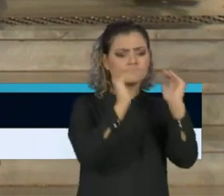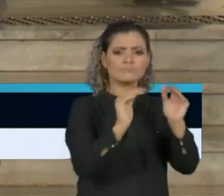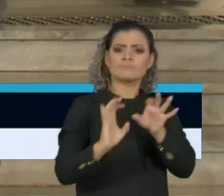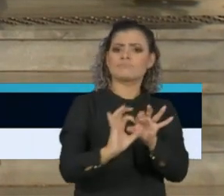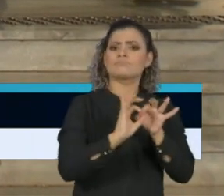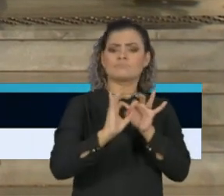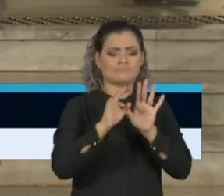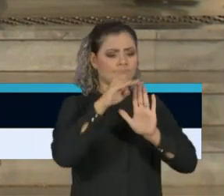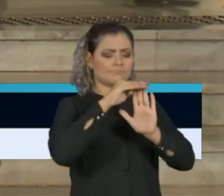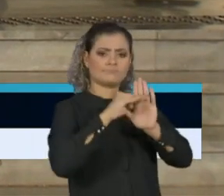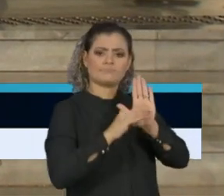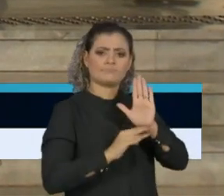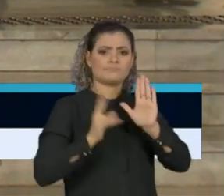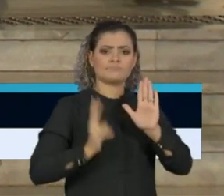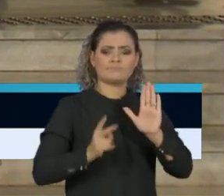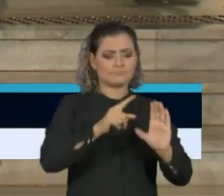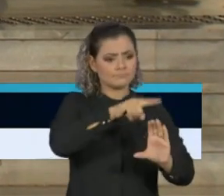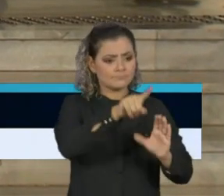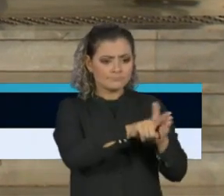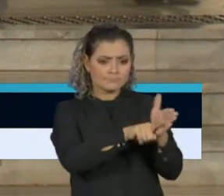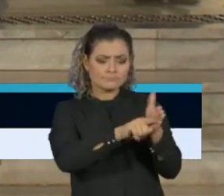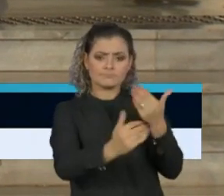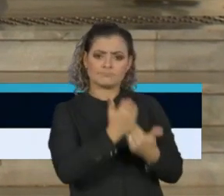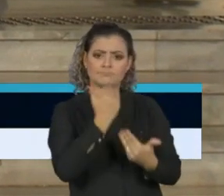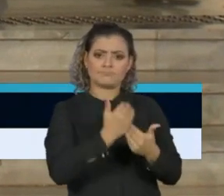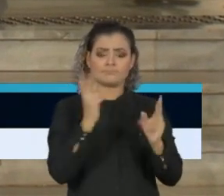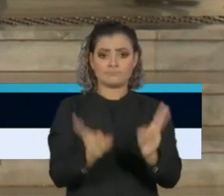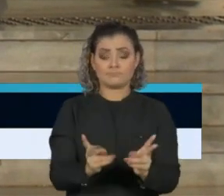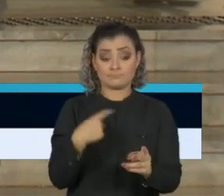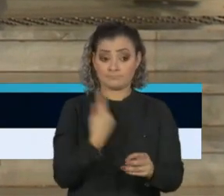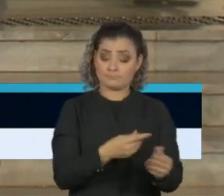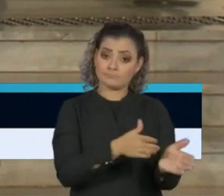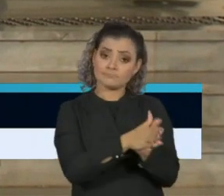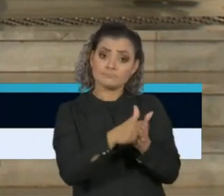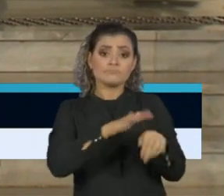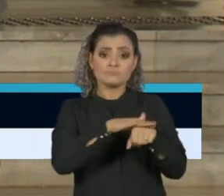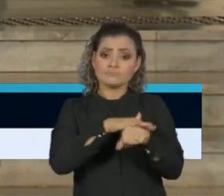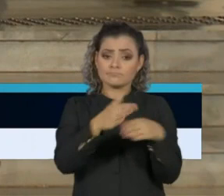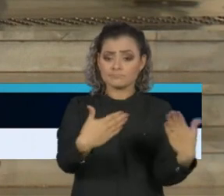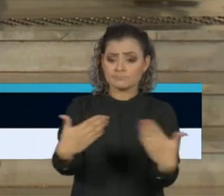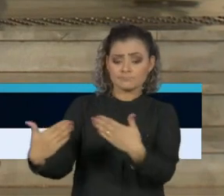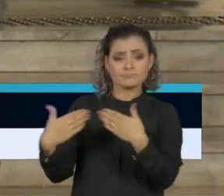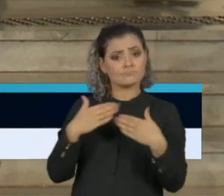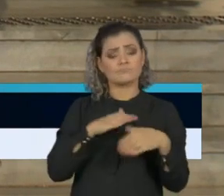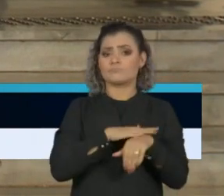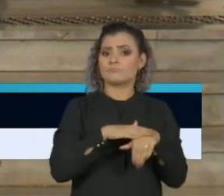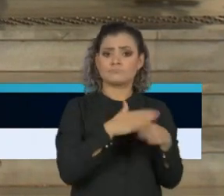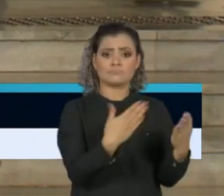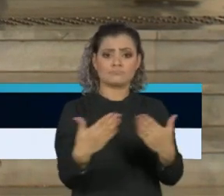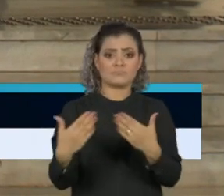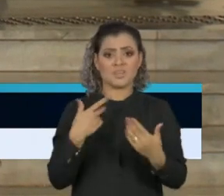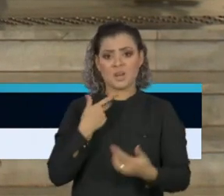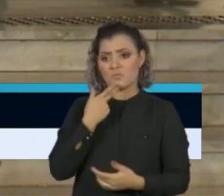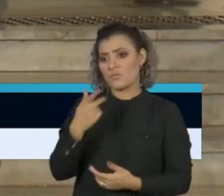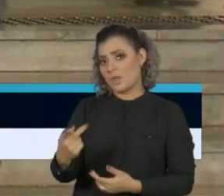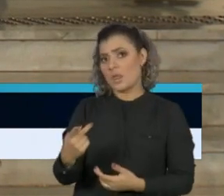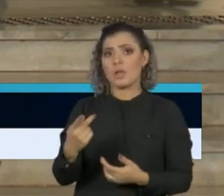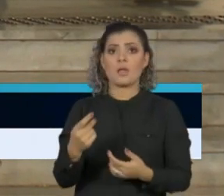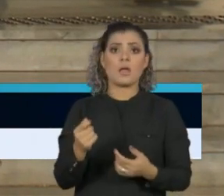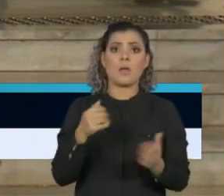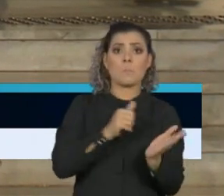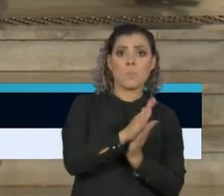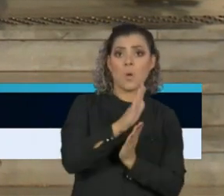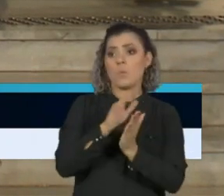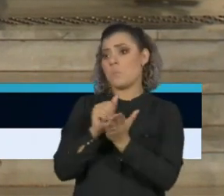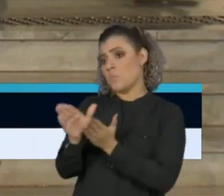baseada o tempo inteiro em ciência. Nós nos comunicamos durante todo o período, eu não quero comentar saída ou não saída,